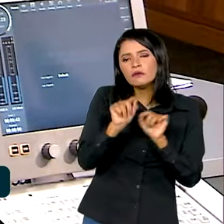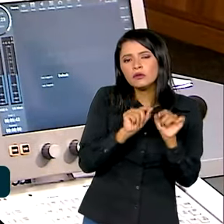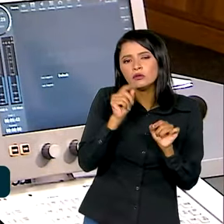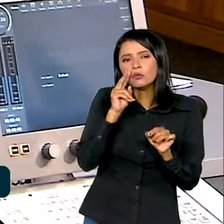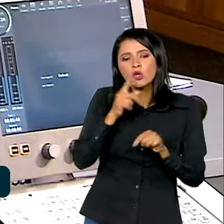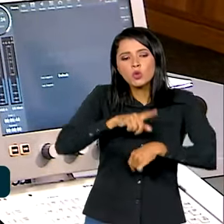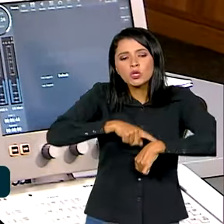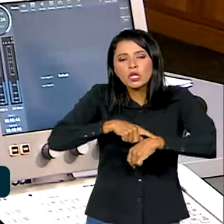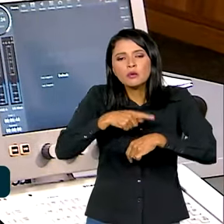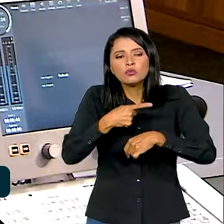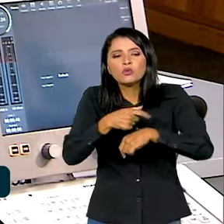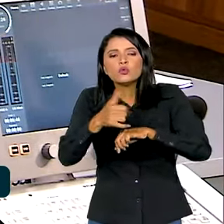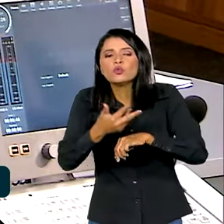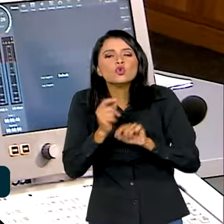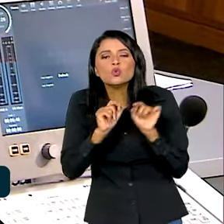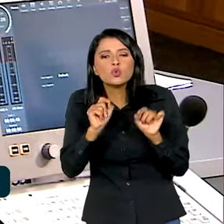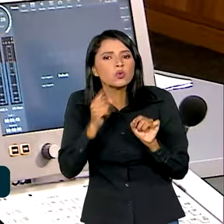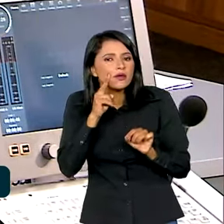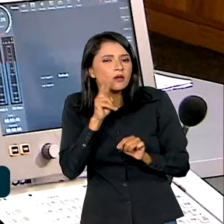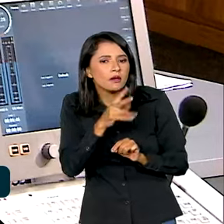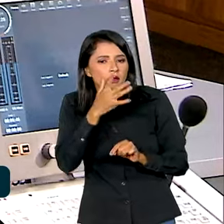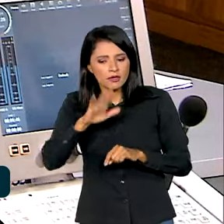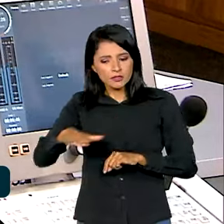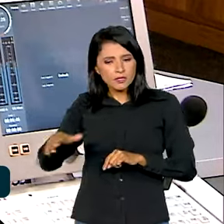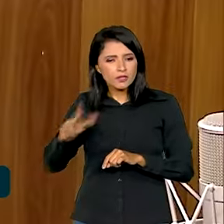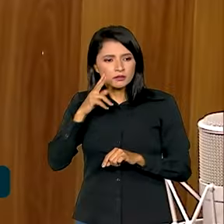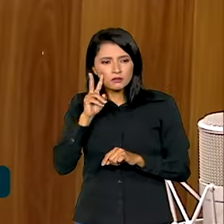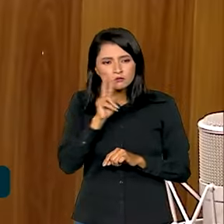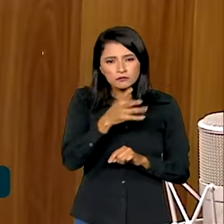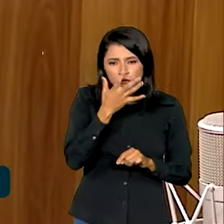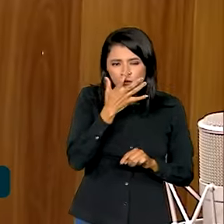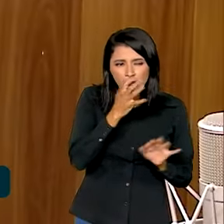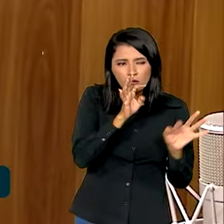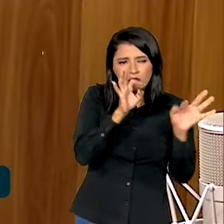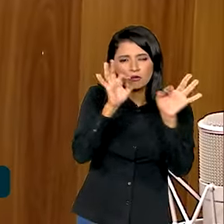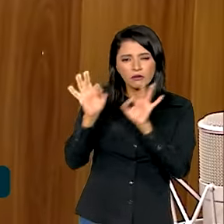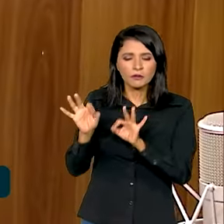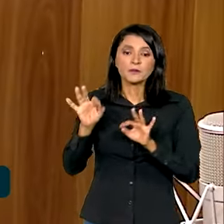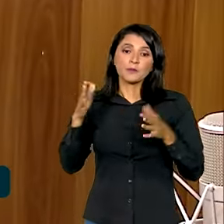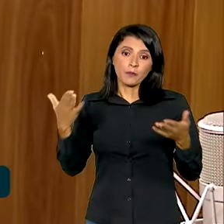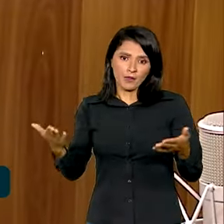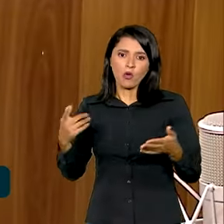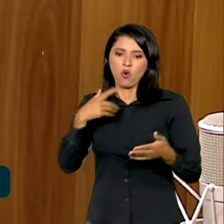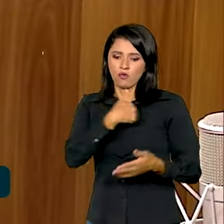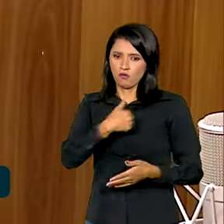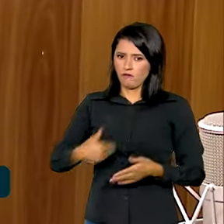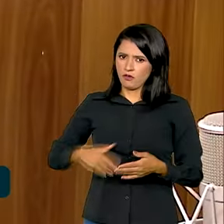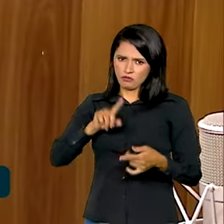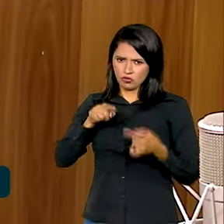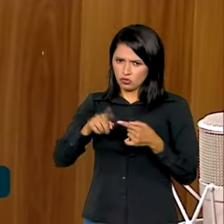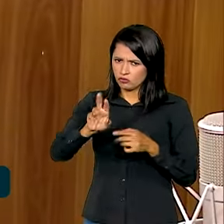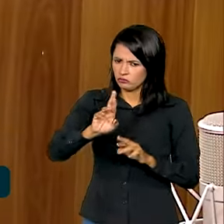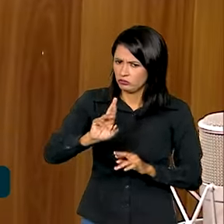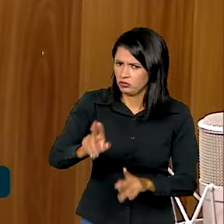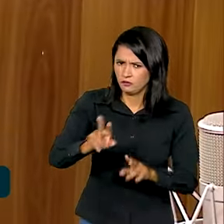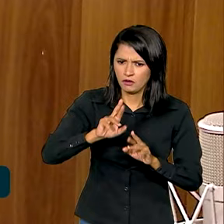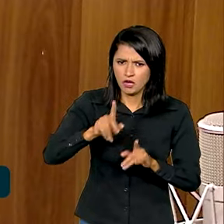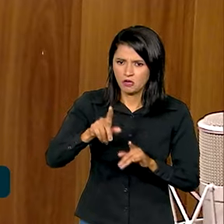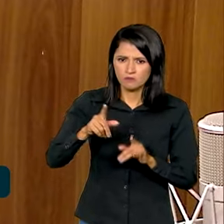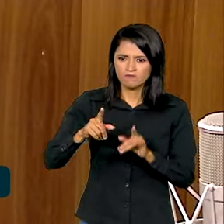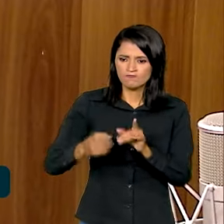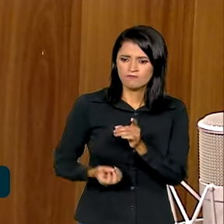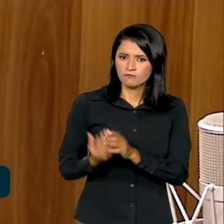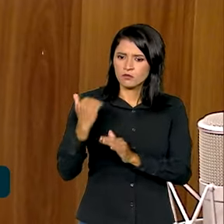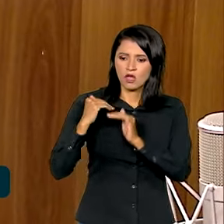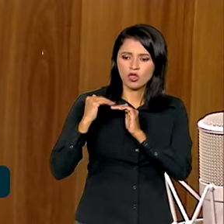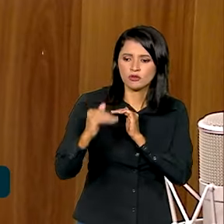visto pelas crianças e Exato. E eu acho que sem um... Vejam, o governo não tem a intenção de definir e de padronizar nada.